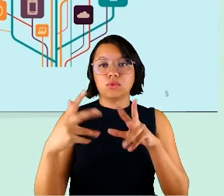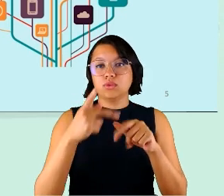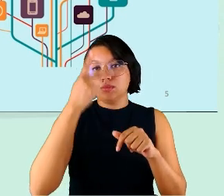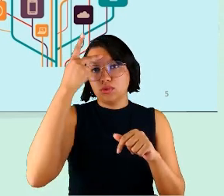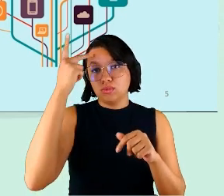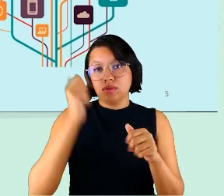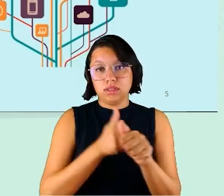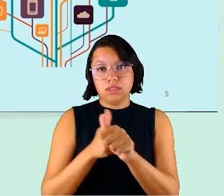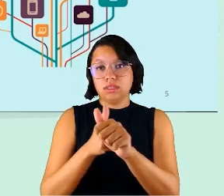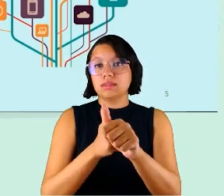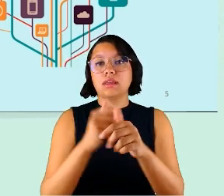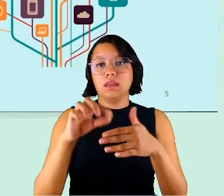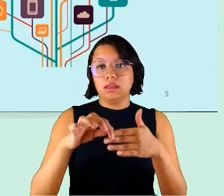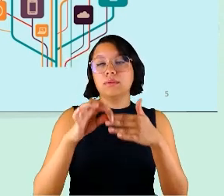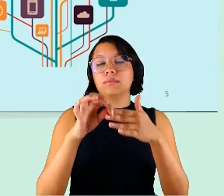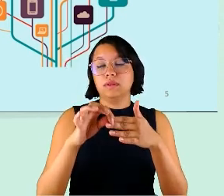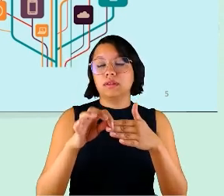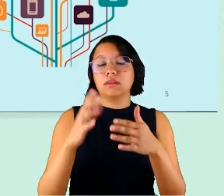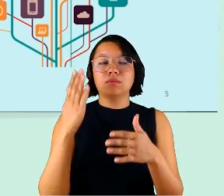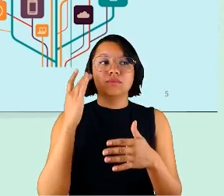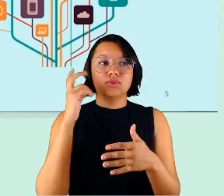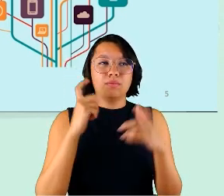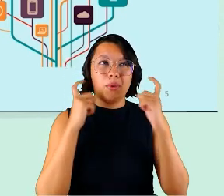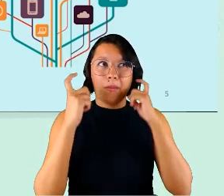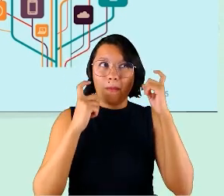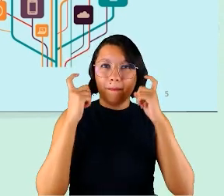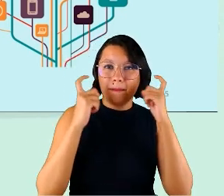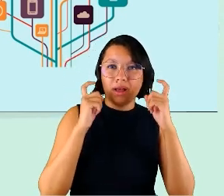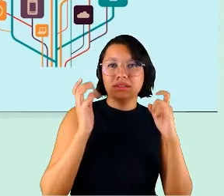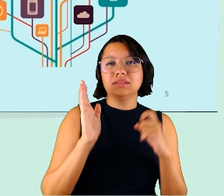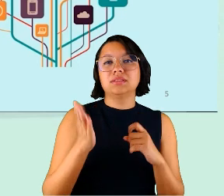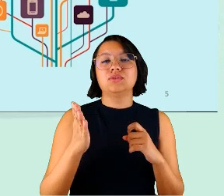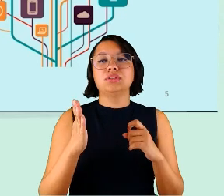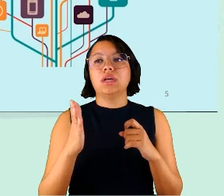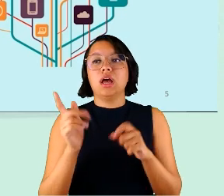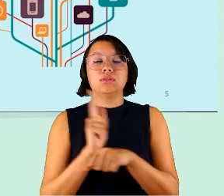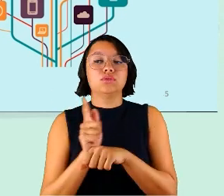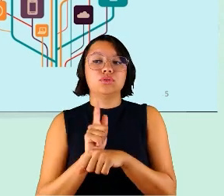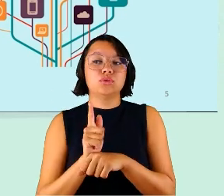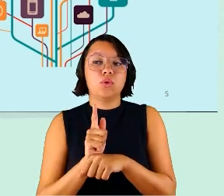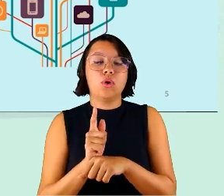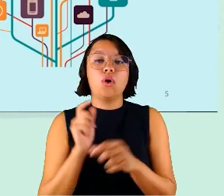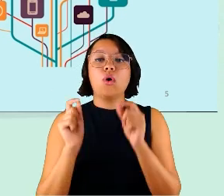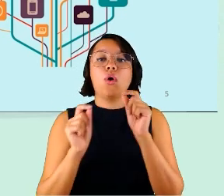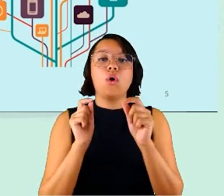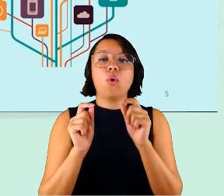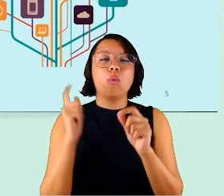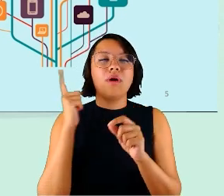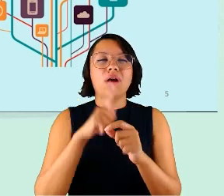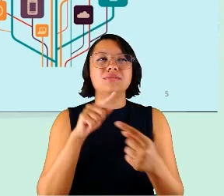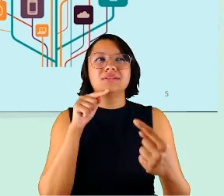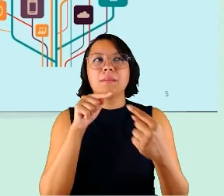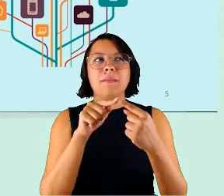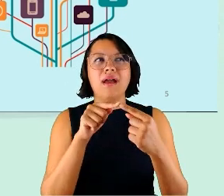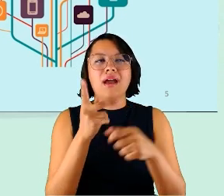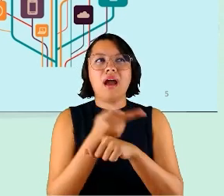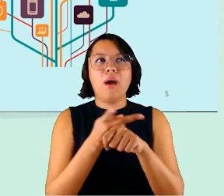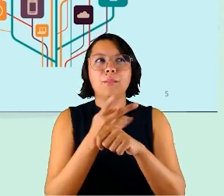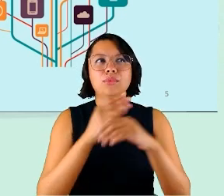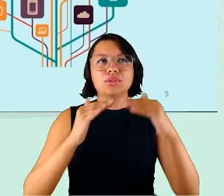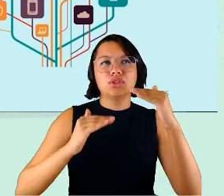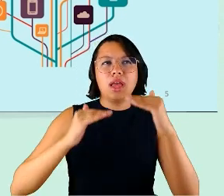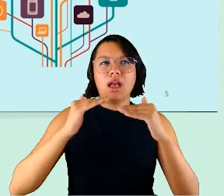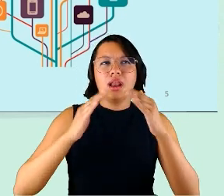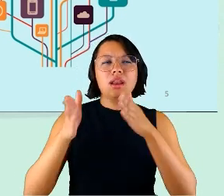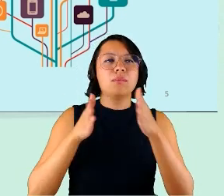migração, já uma preocupação dos gestores com o estabelecimento de metas e com a busca de equilíbrio